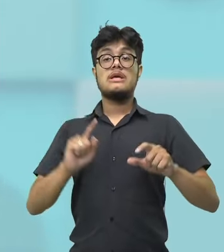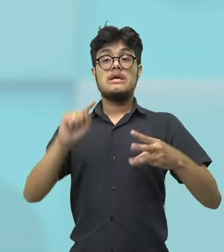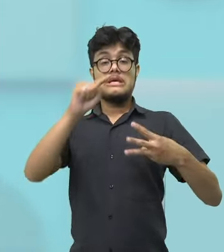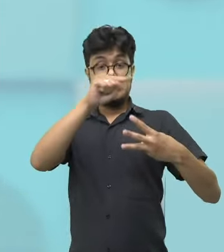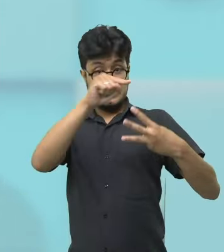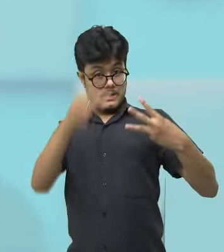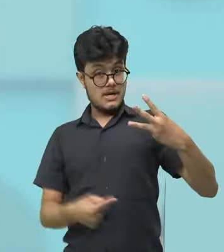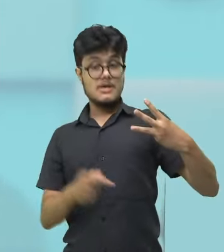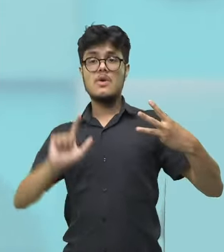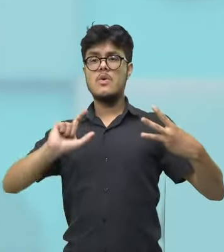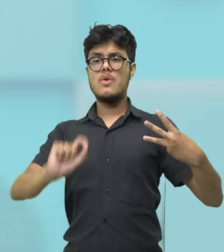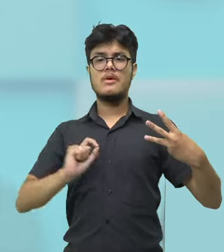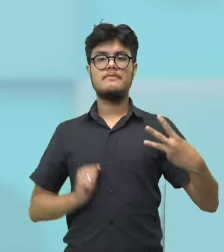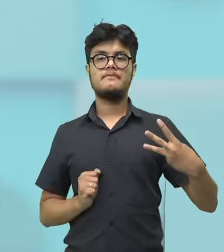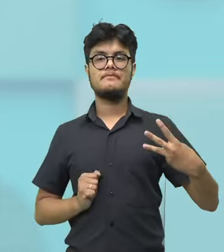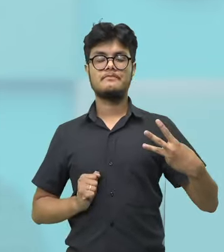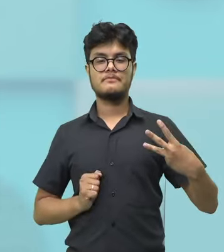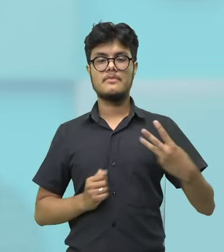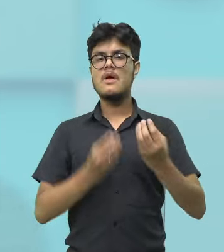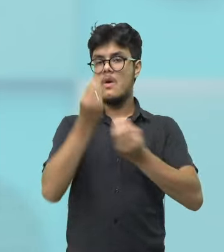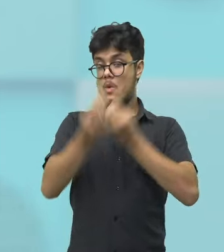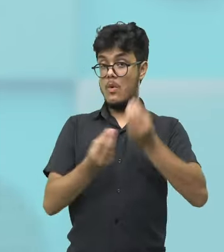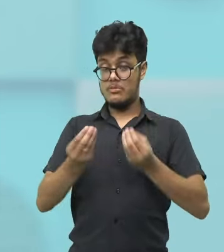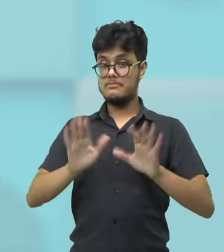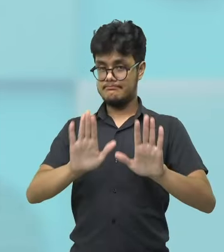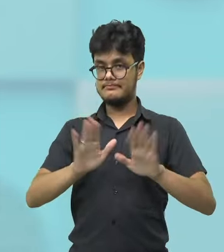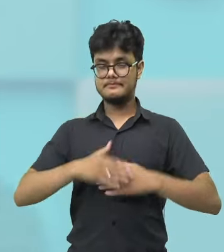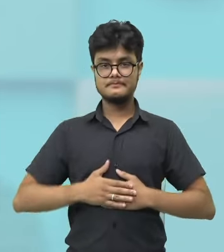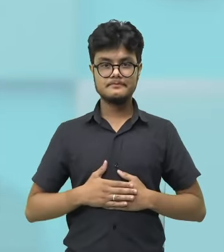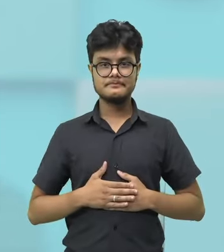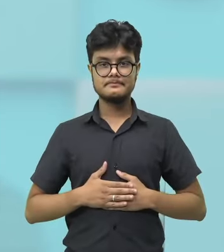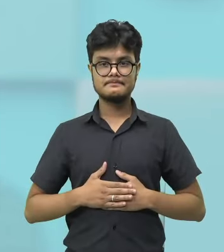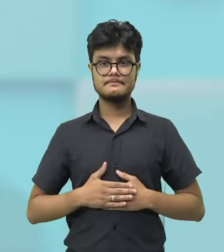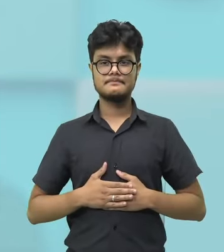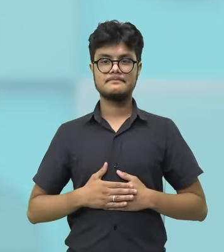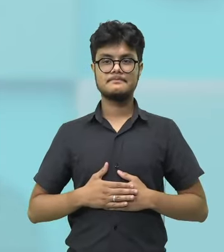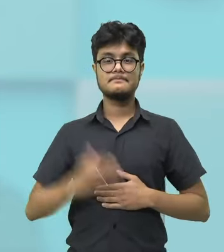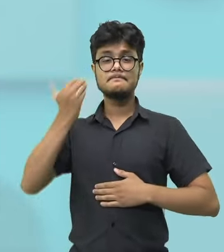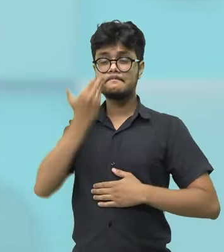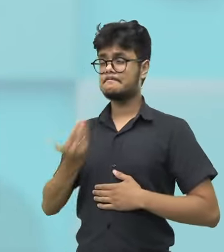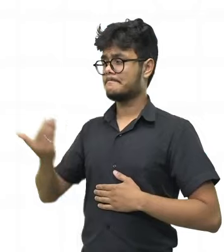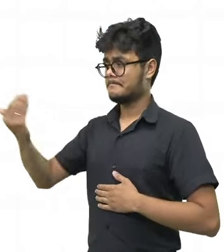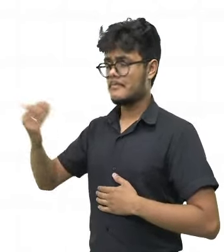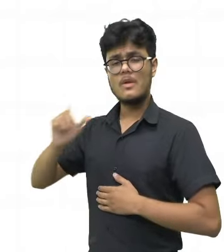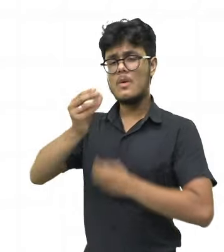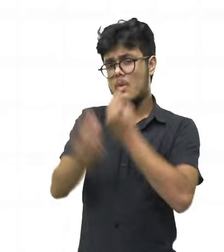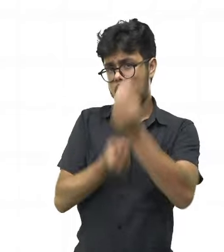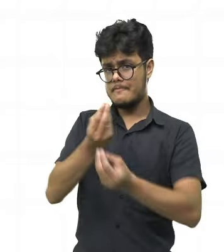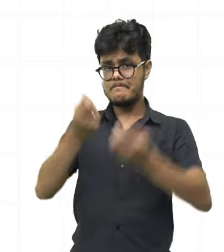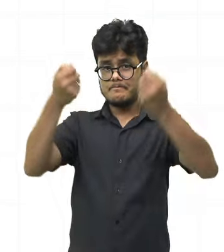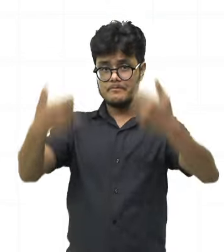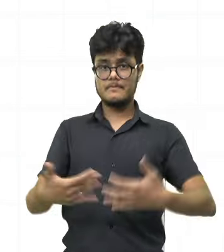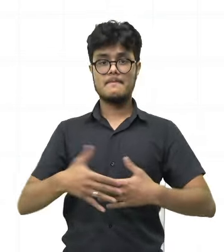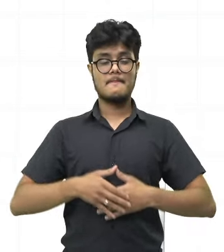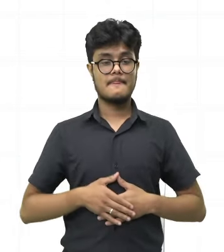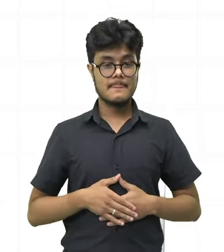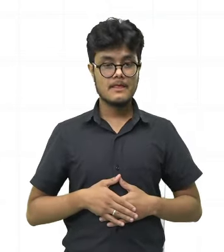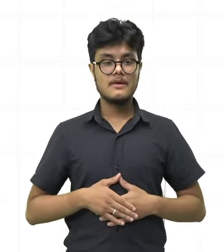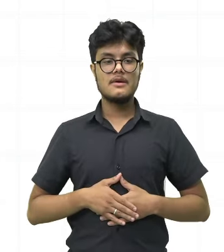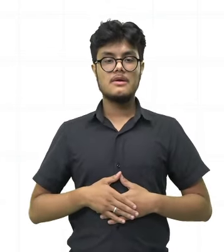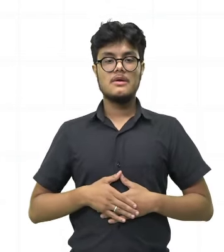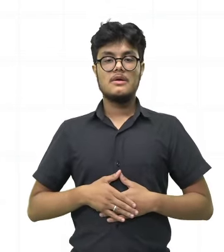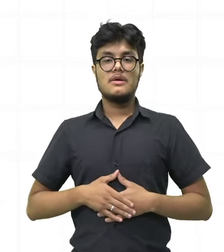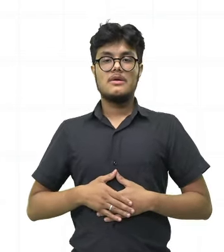quartetos e dois sonetos. Vamos verificar? Vamos lá, olha só. A canção de exílio, a primeira